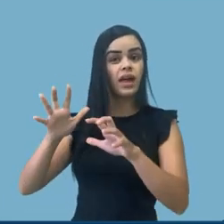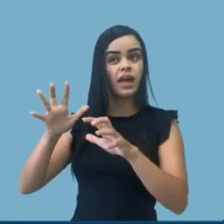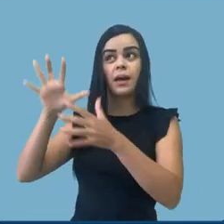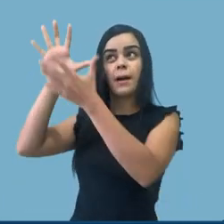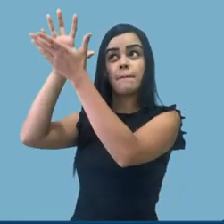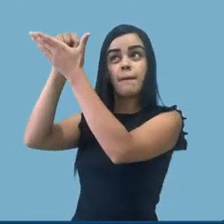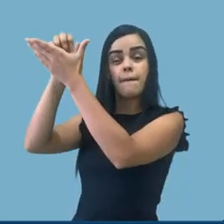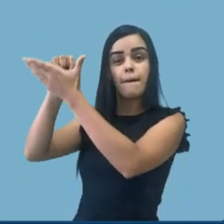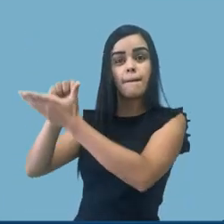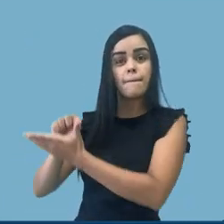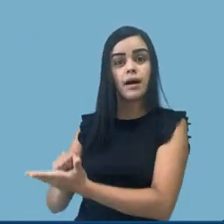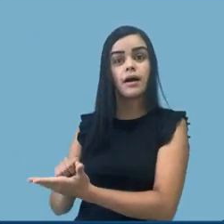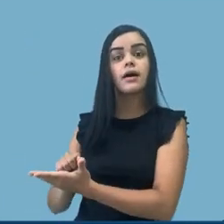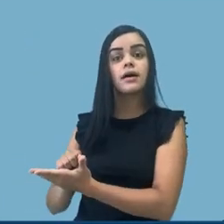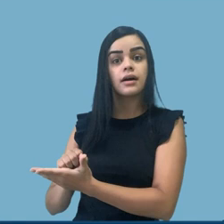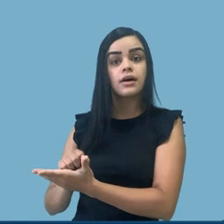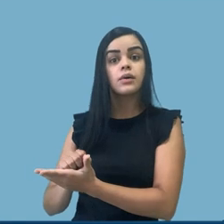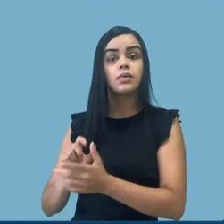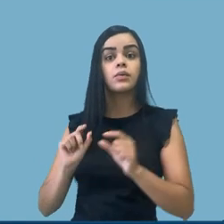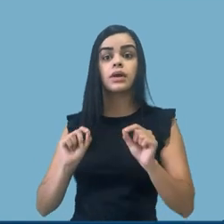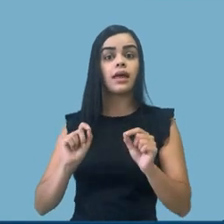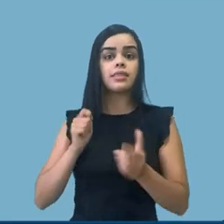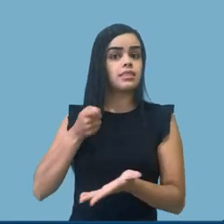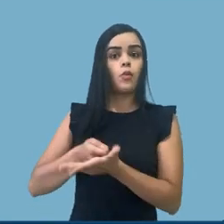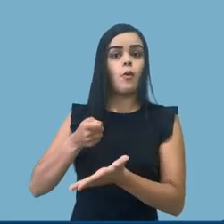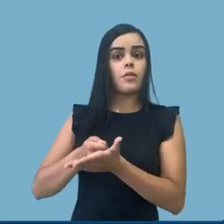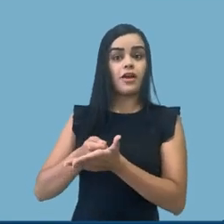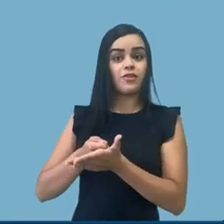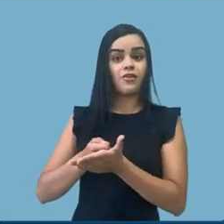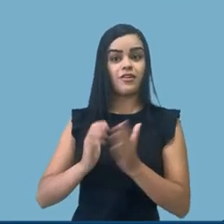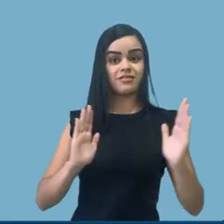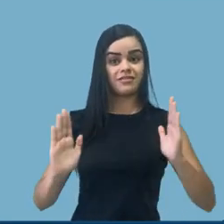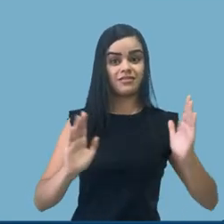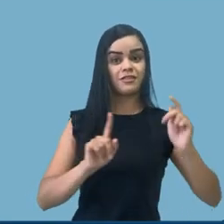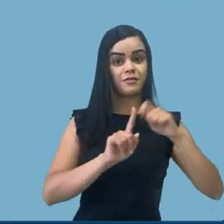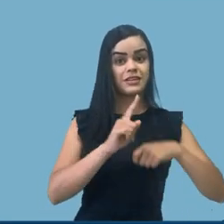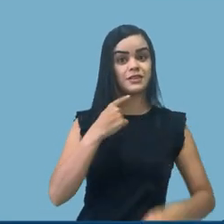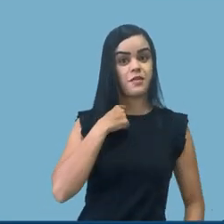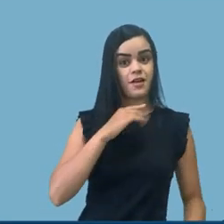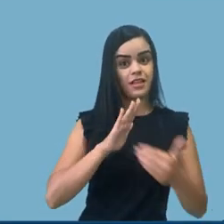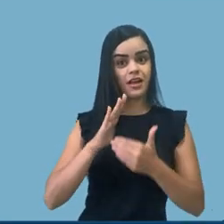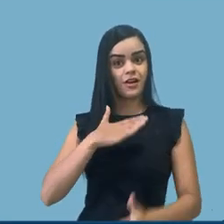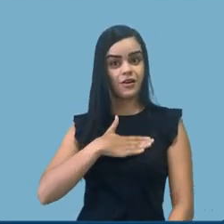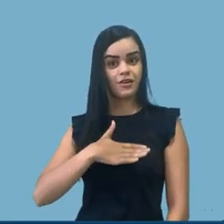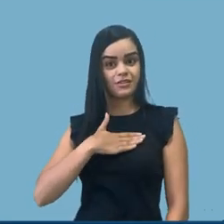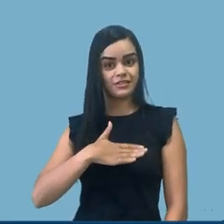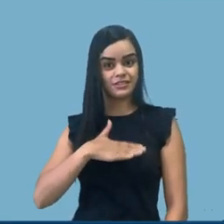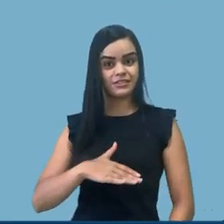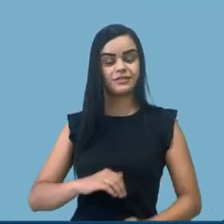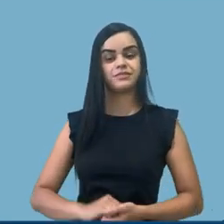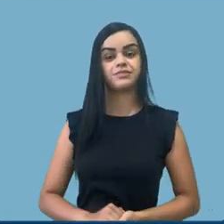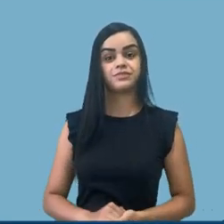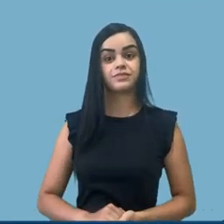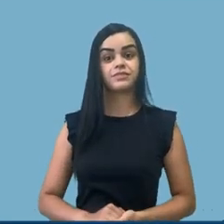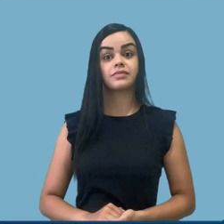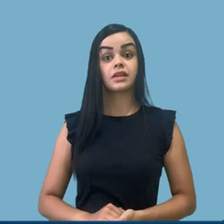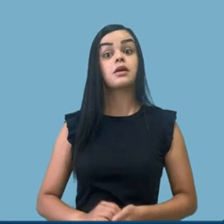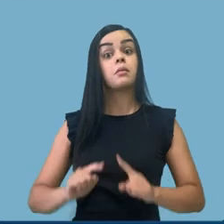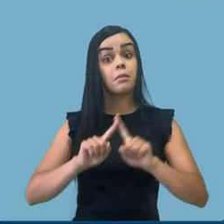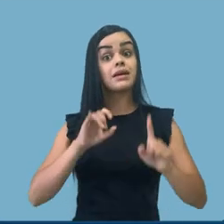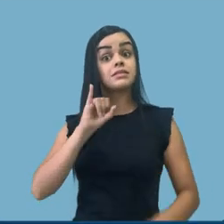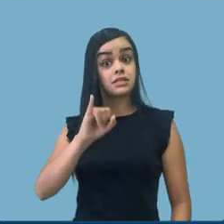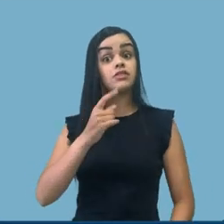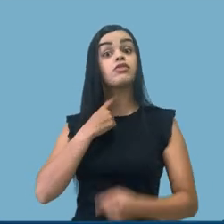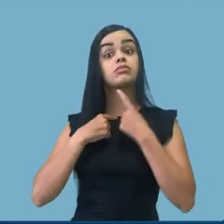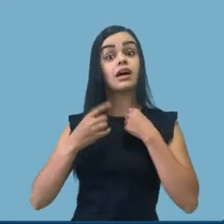matrículas, a solução de novas matrículas não é obrigatória. Para que turmas, aluna ou aluno, não vão poder solicitar matrícula, eles vão